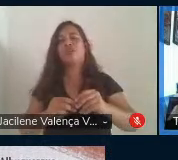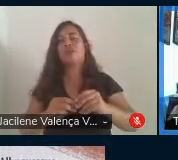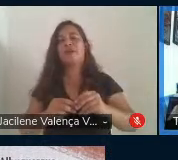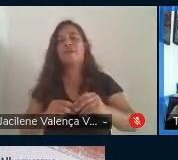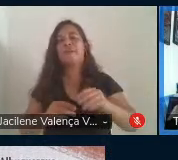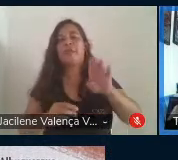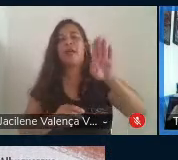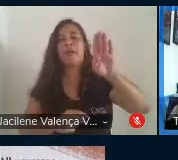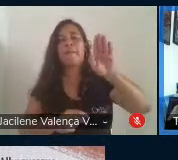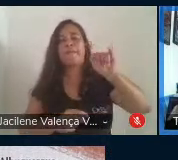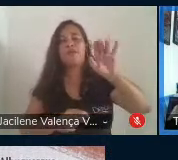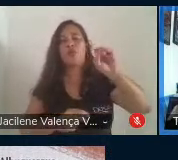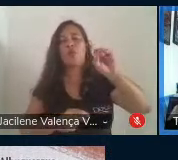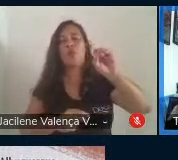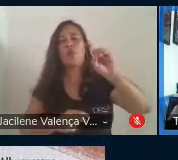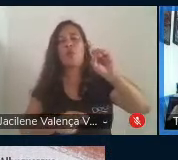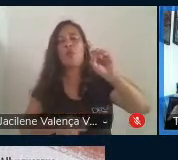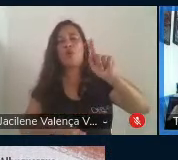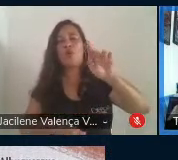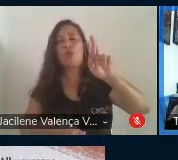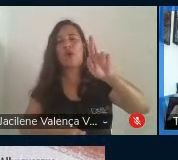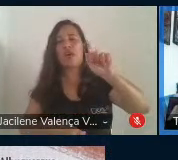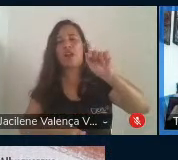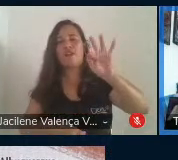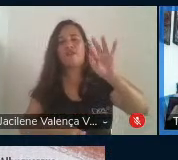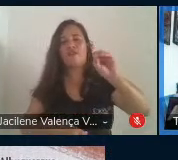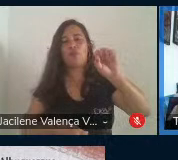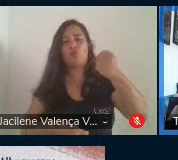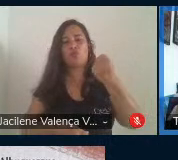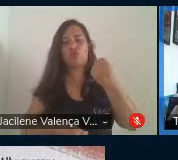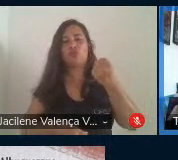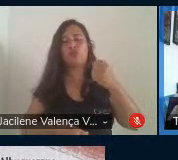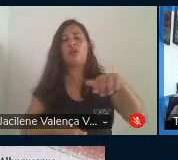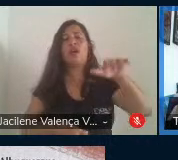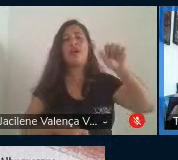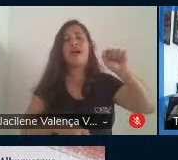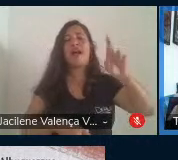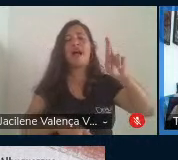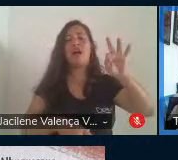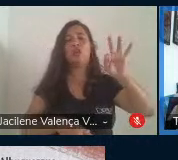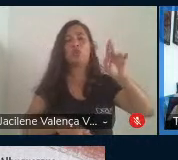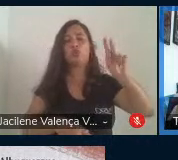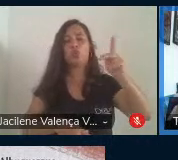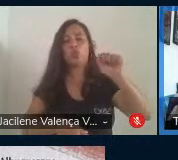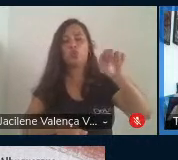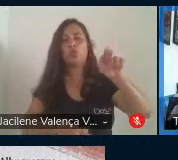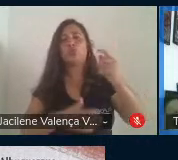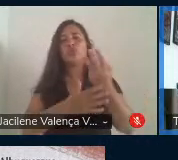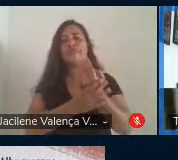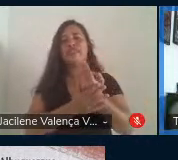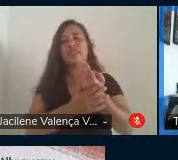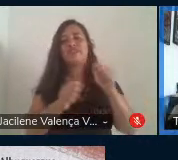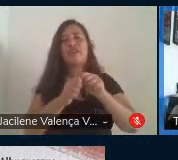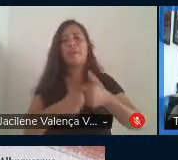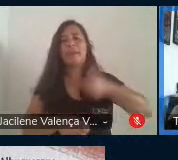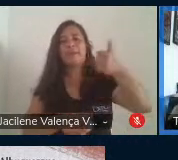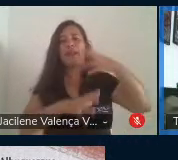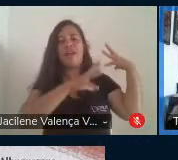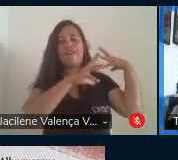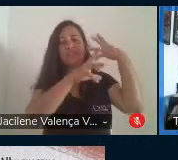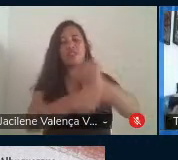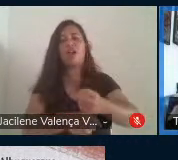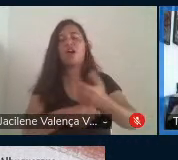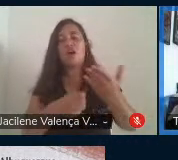pessoas, a Arthur Moraes, a Universidade Federal de Minambuco, que fez a primeira revisão, a Edson de Queiroz